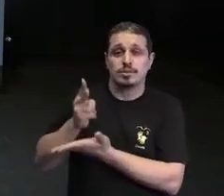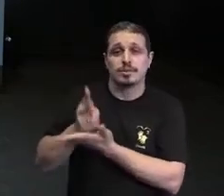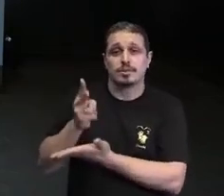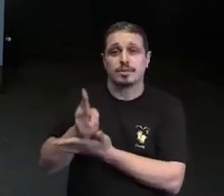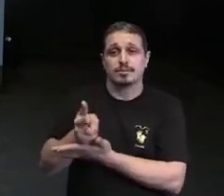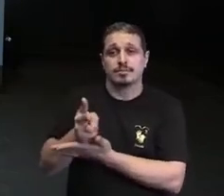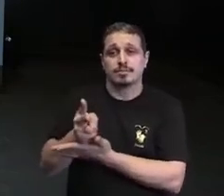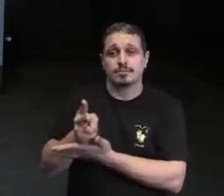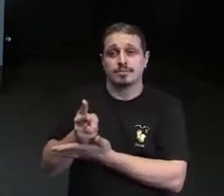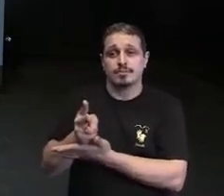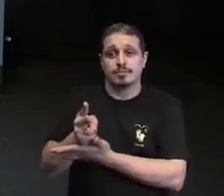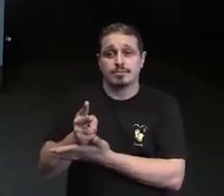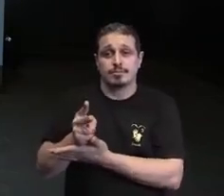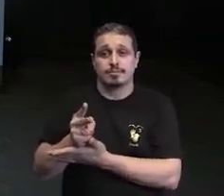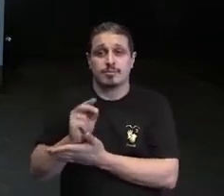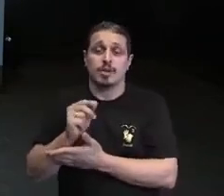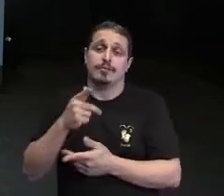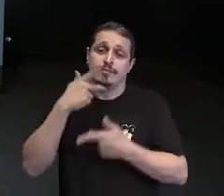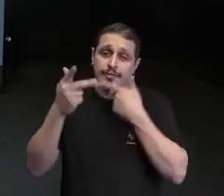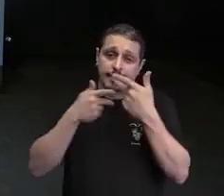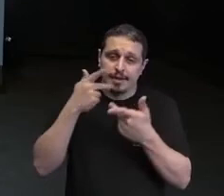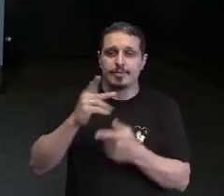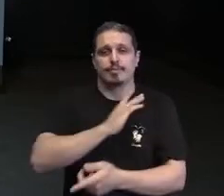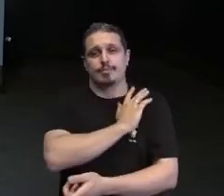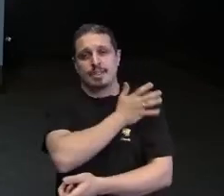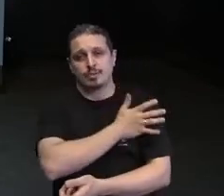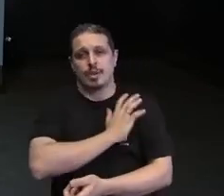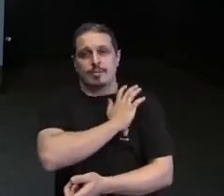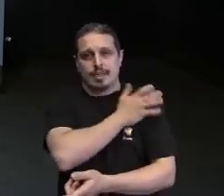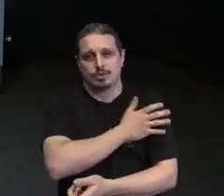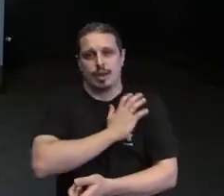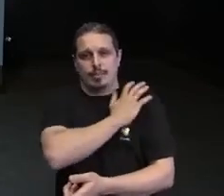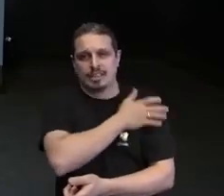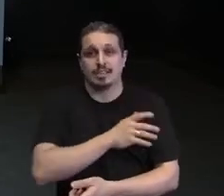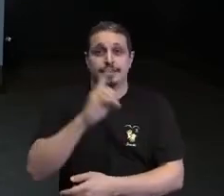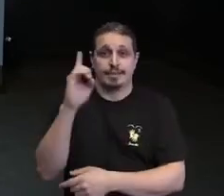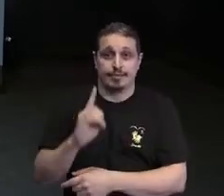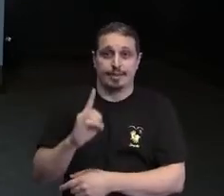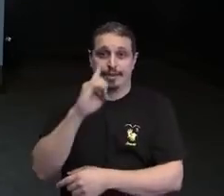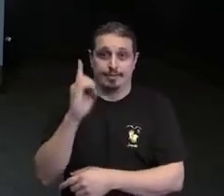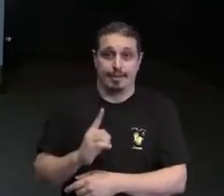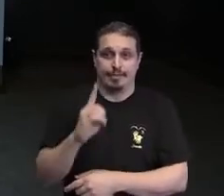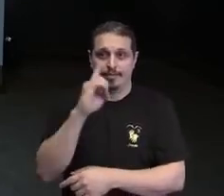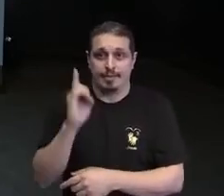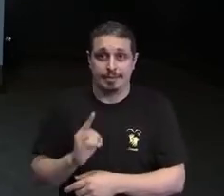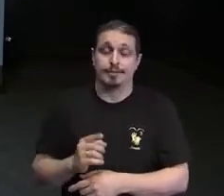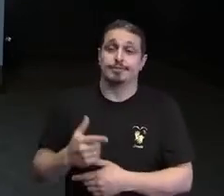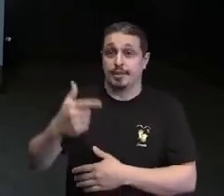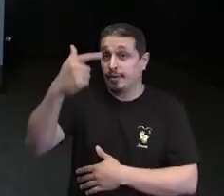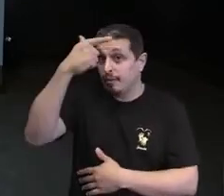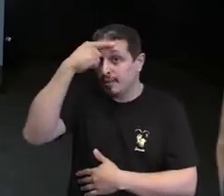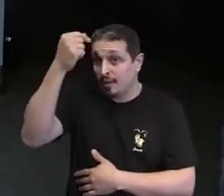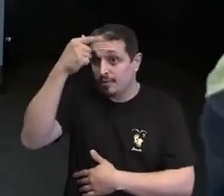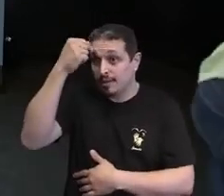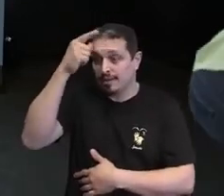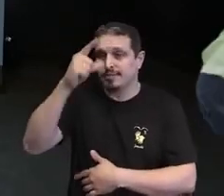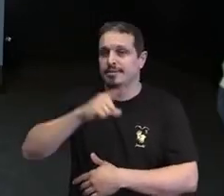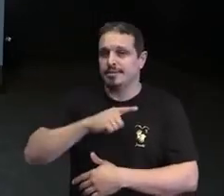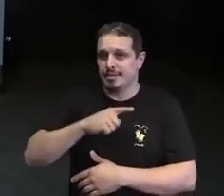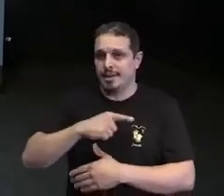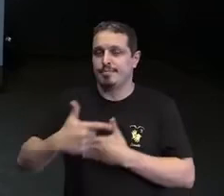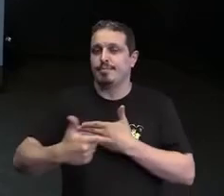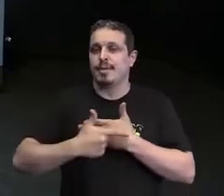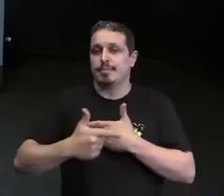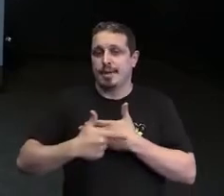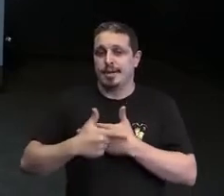dentro de forma preconceituosa. A faculdade tem, sim, um papel muito importante. Você não está formando técnicos e